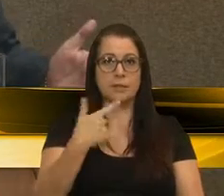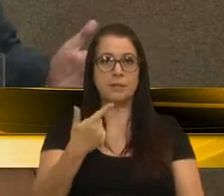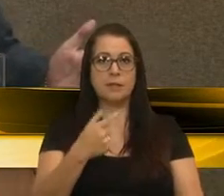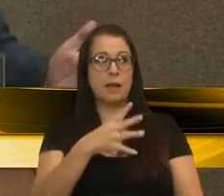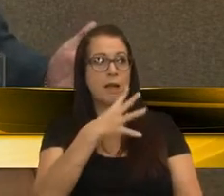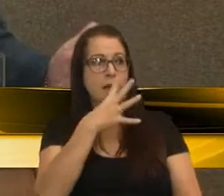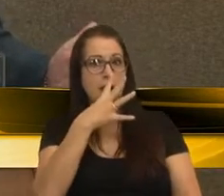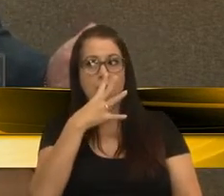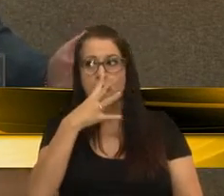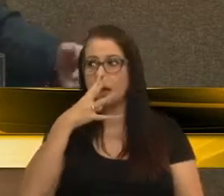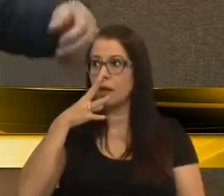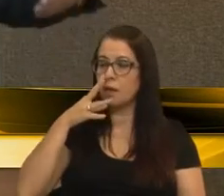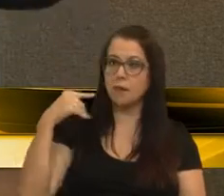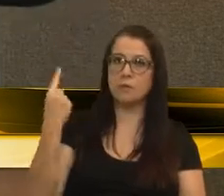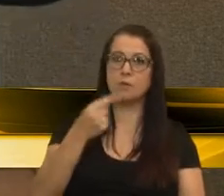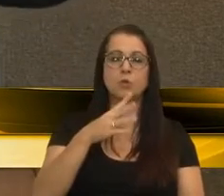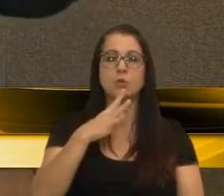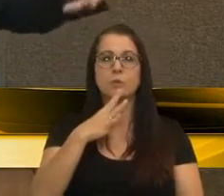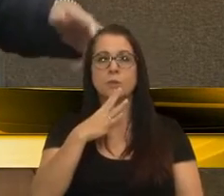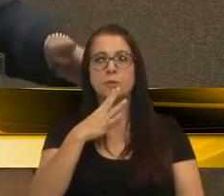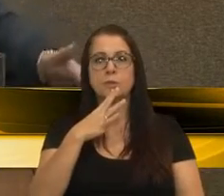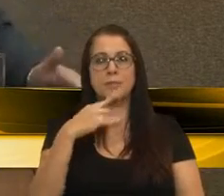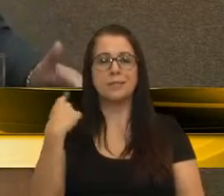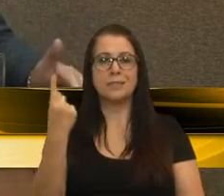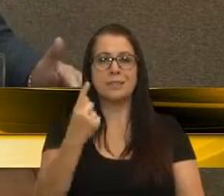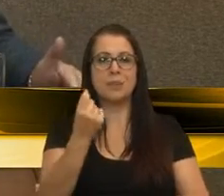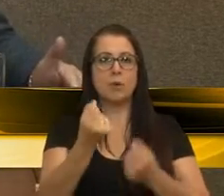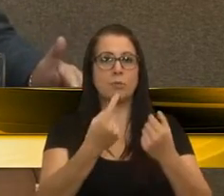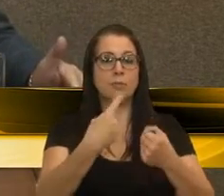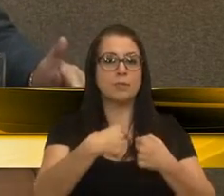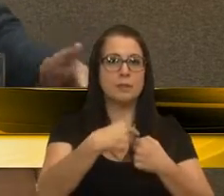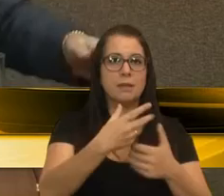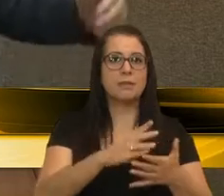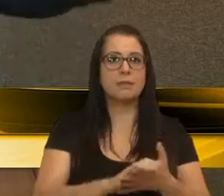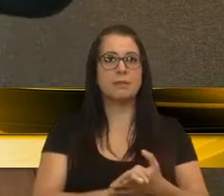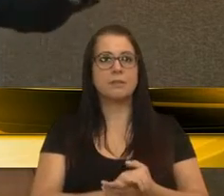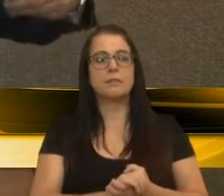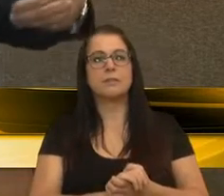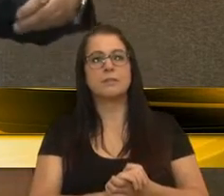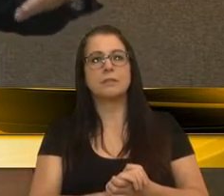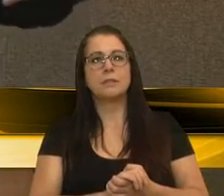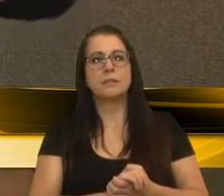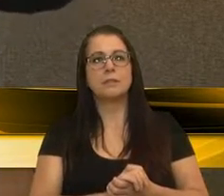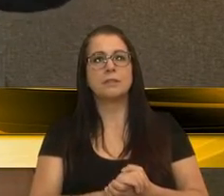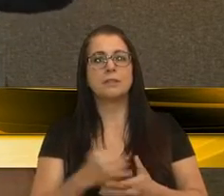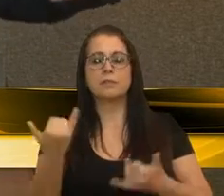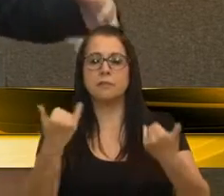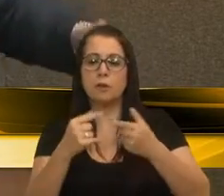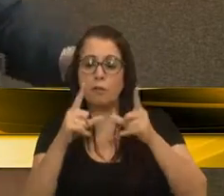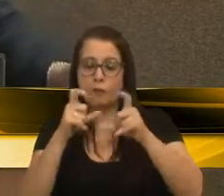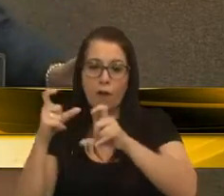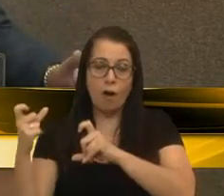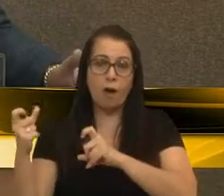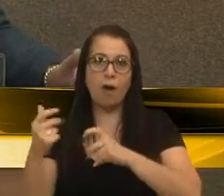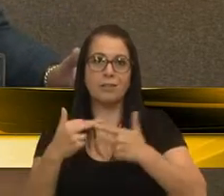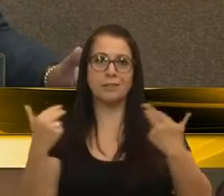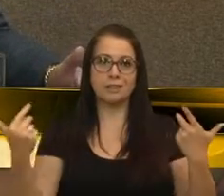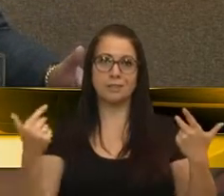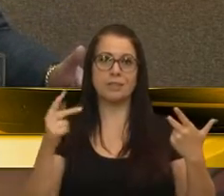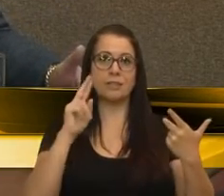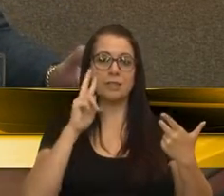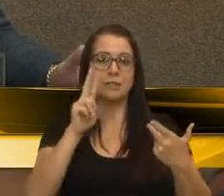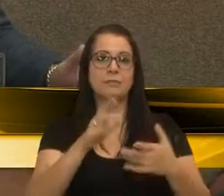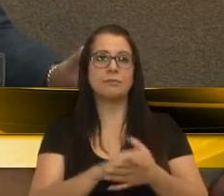maravilhada, conhecendo lá algumas cidades e tal, e nos repassando fotos das coisas que ela